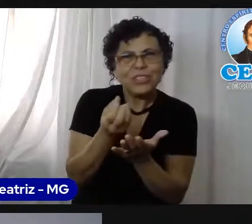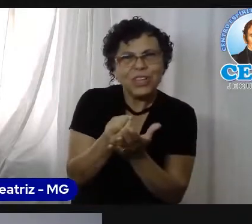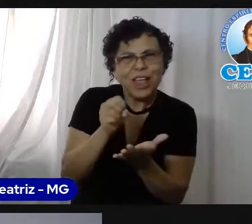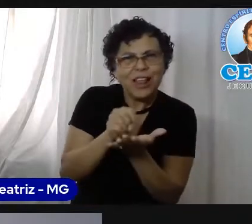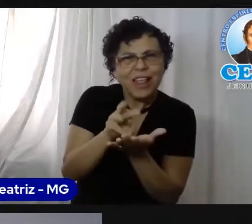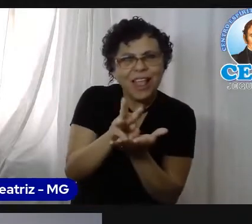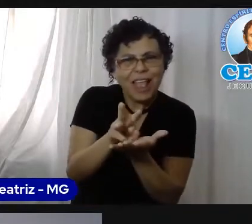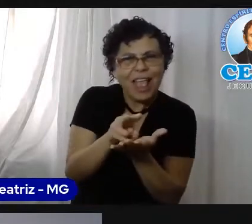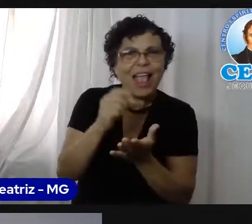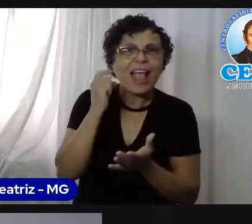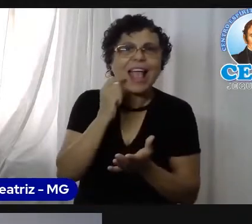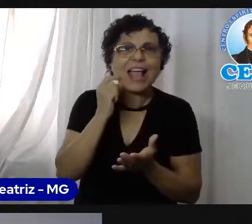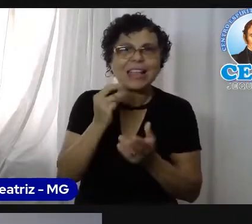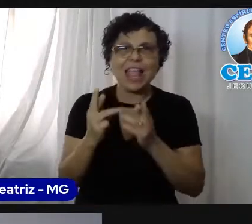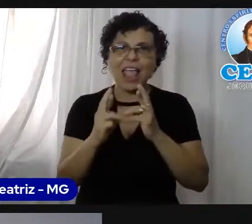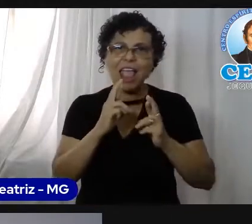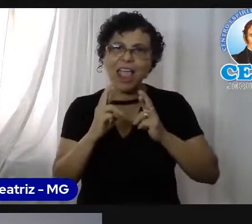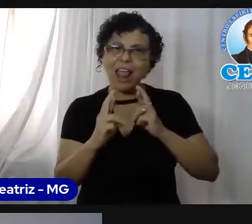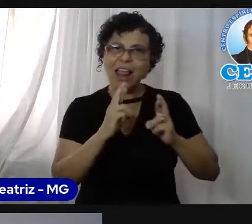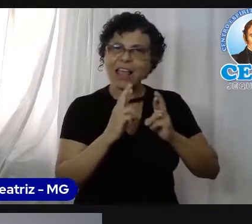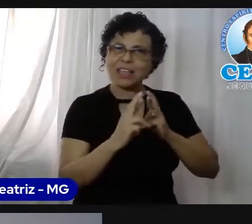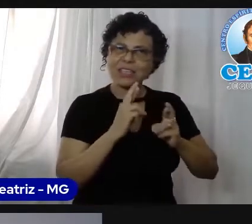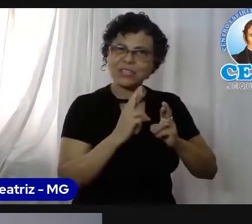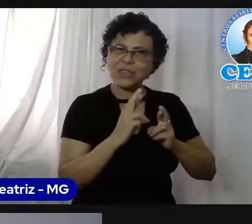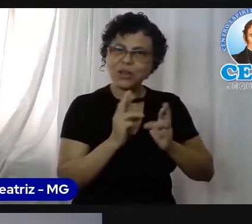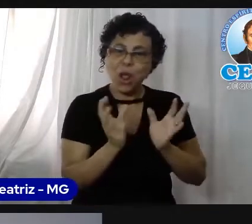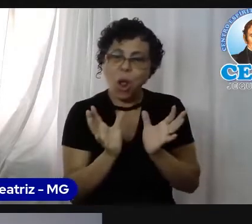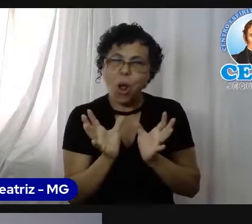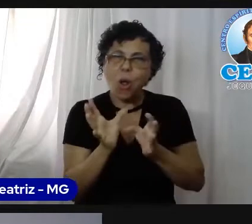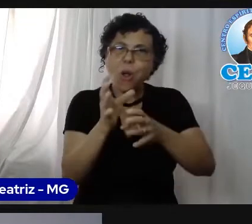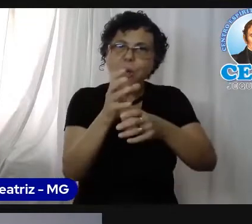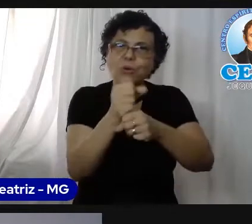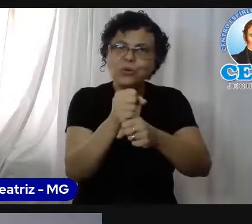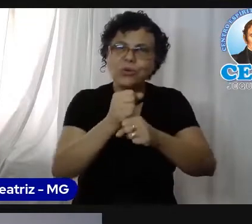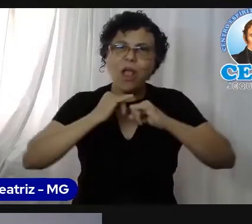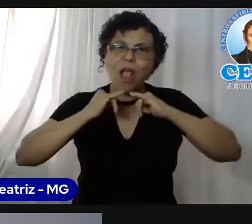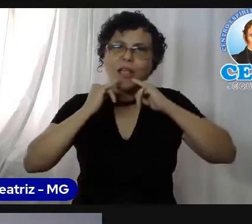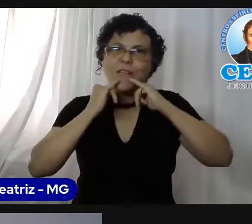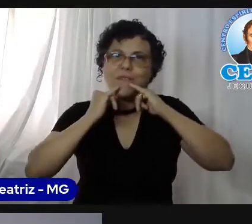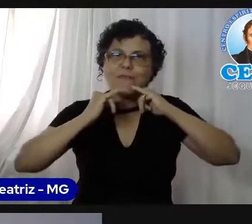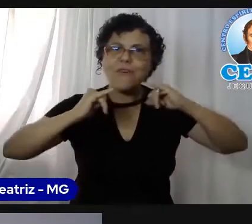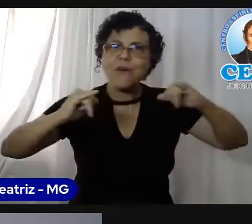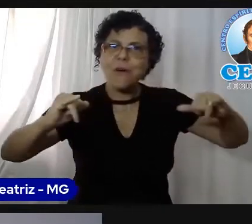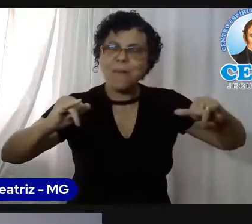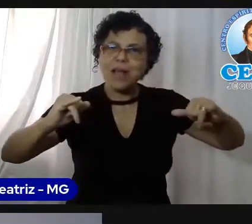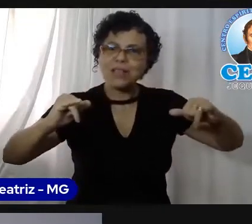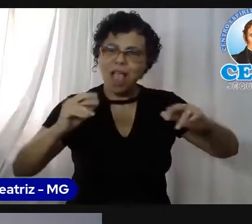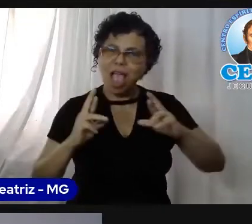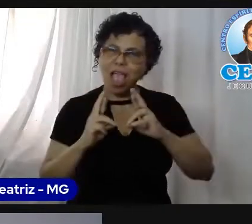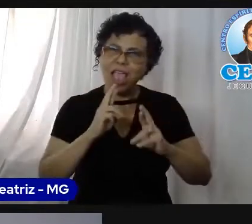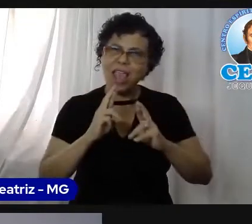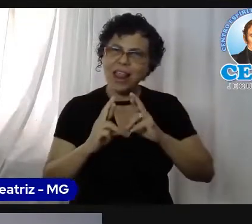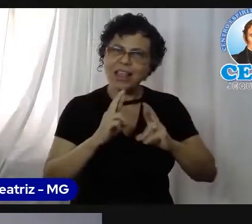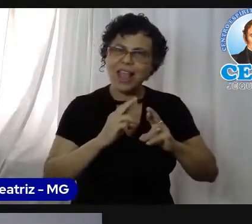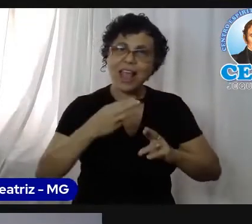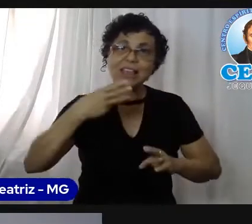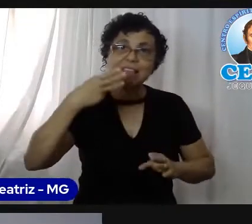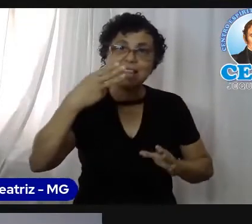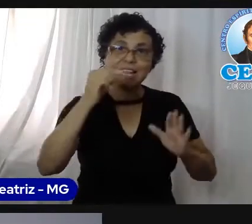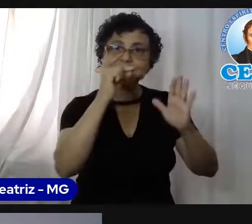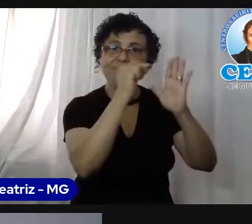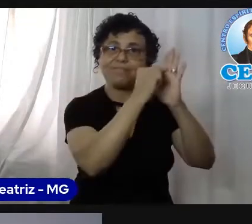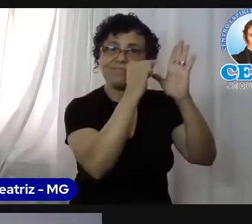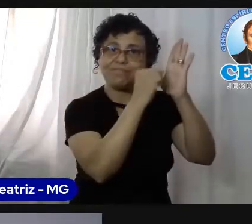vai relacionar ali um conjunto de informações relacionadas a três aspectos